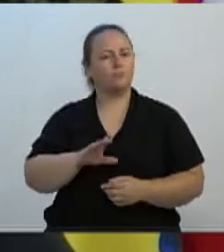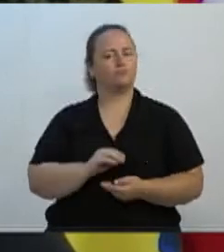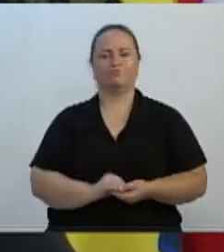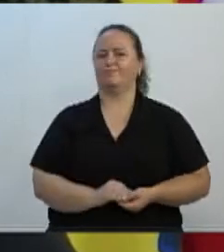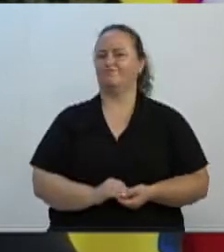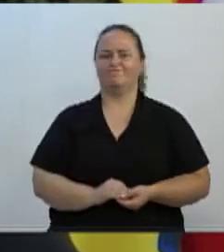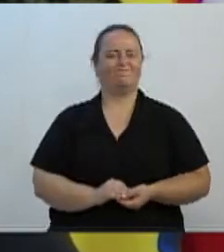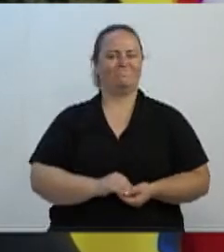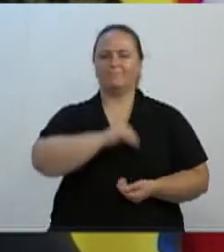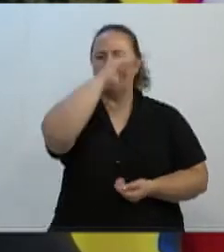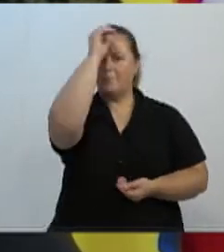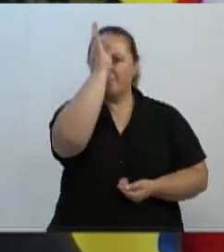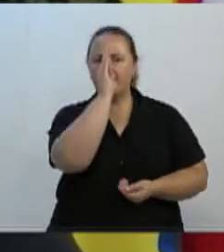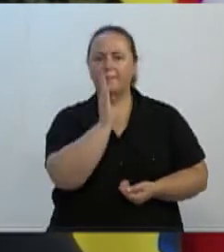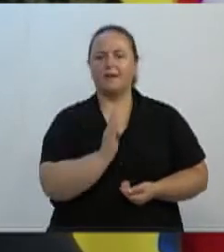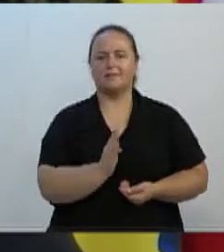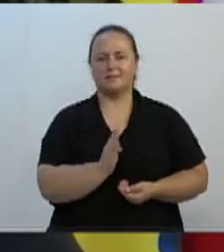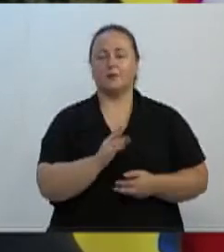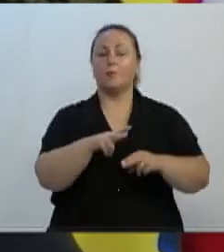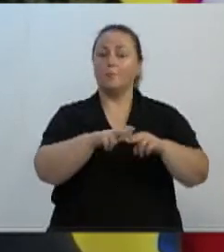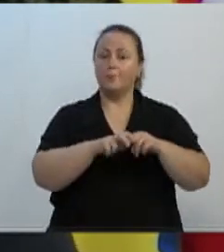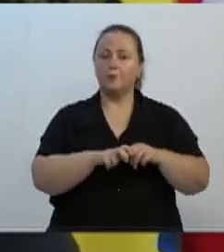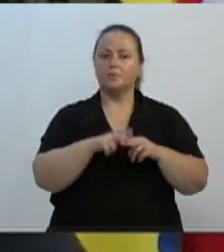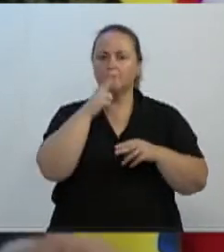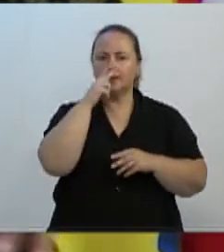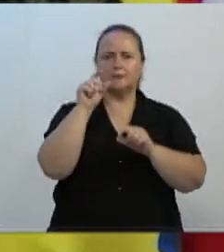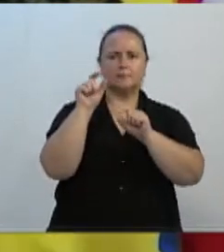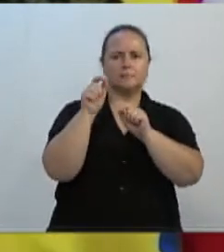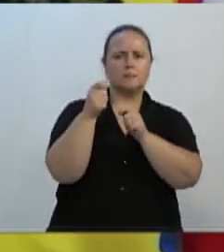já foi provocado o STF e o STJ.